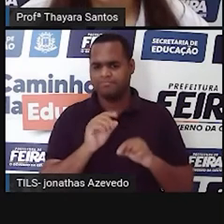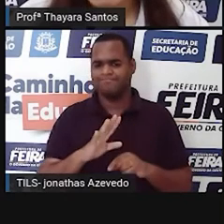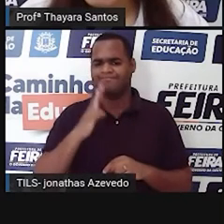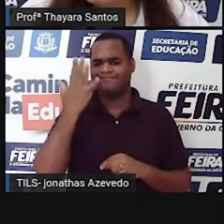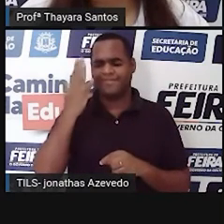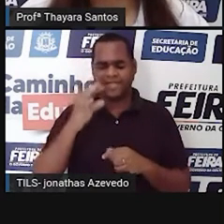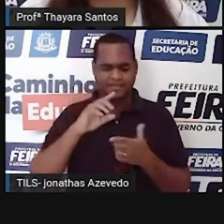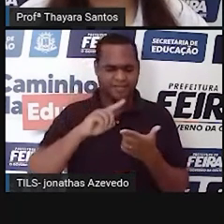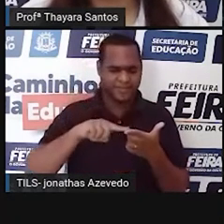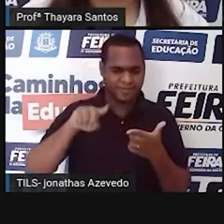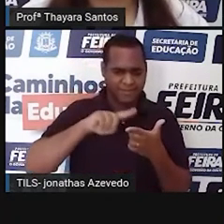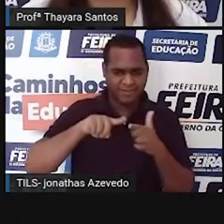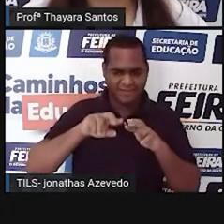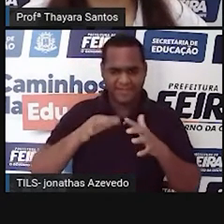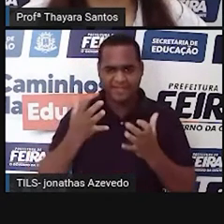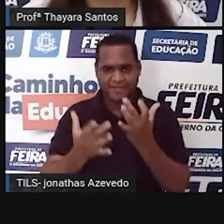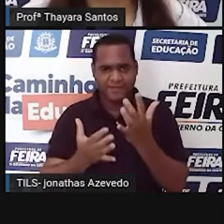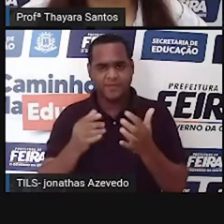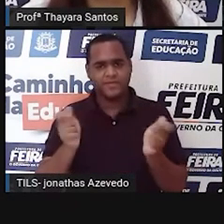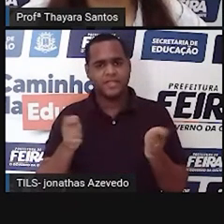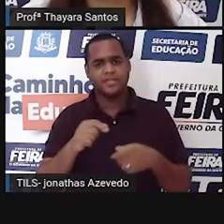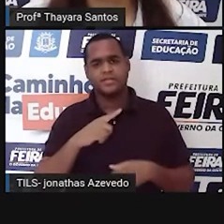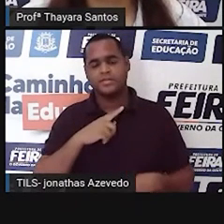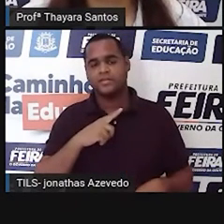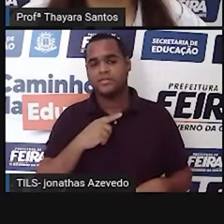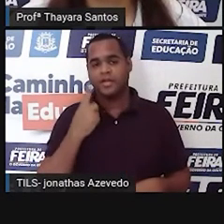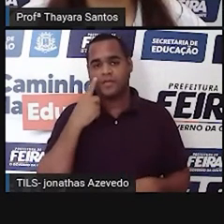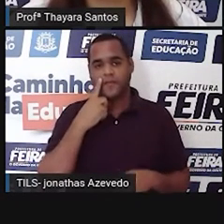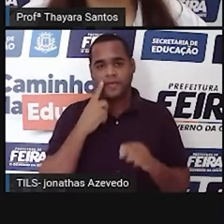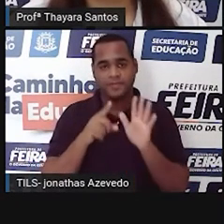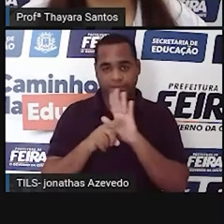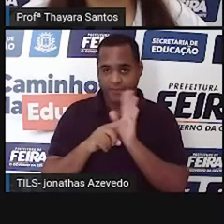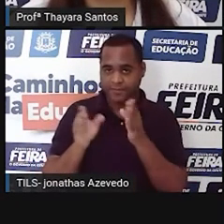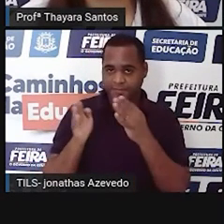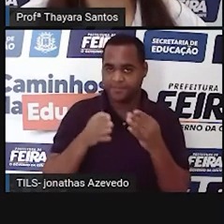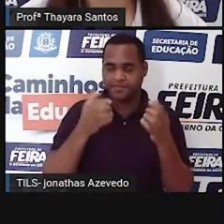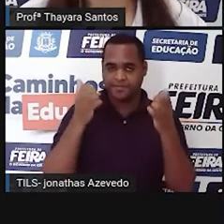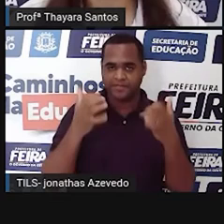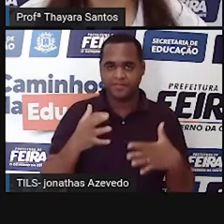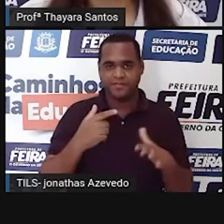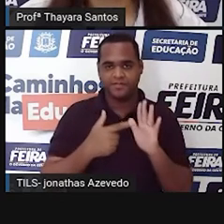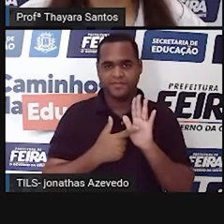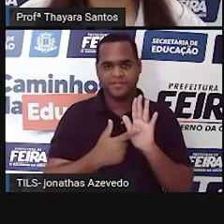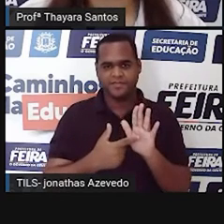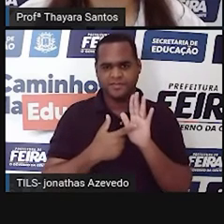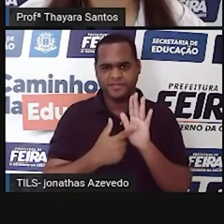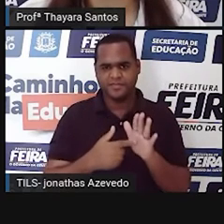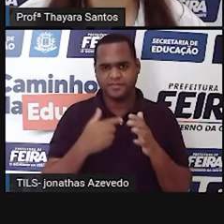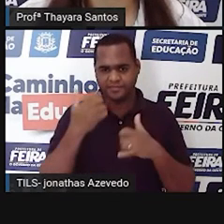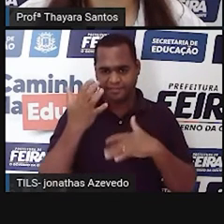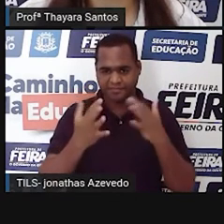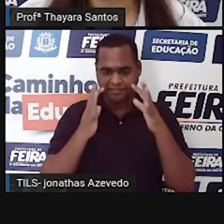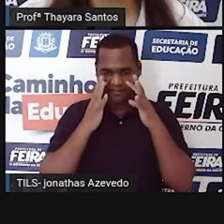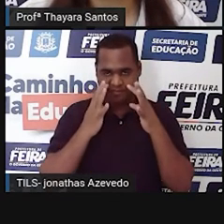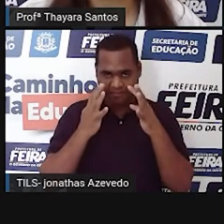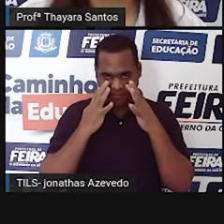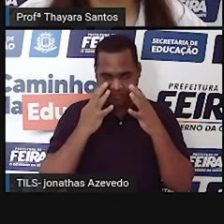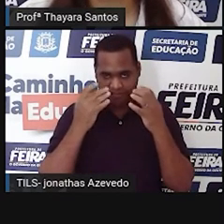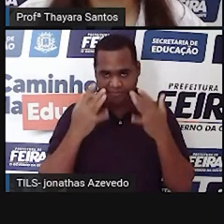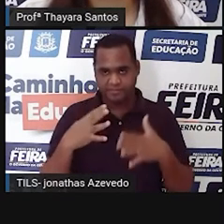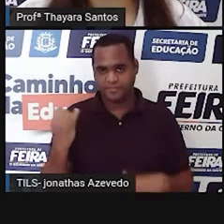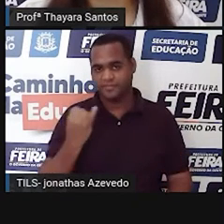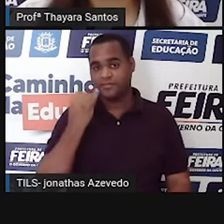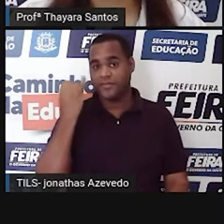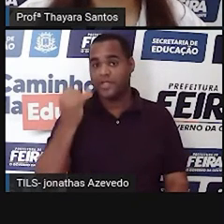acontecendo? A gente vai ver esse vídeo aqui que eu trouxe para vocês. Prestem atenção aí do outro lado, tem informações